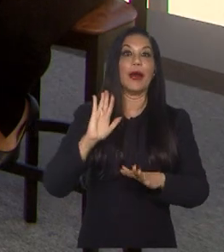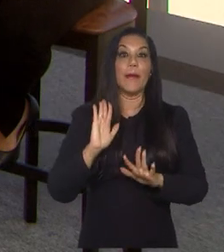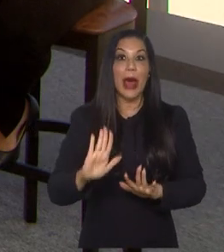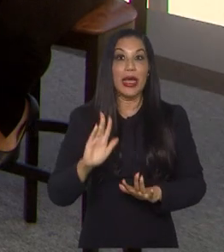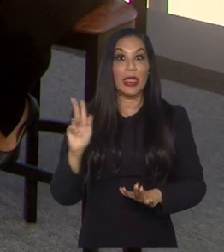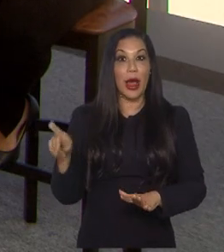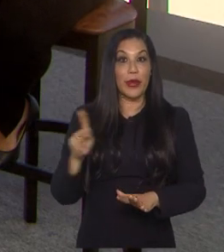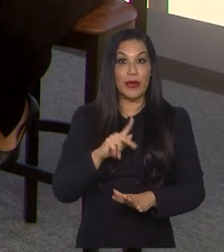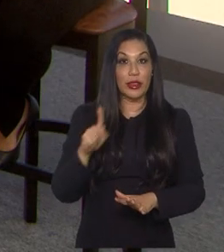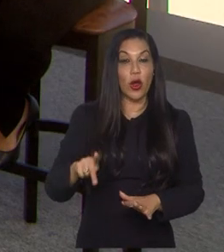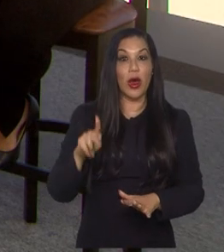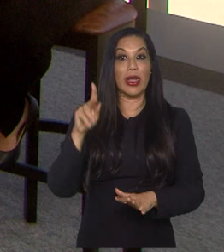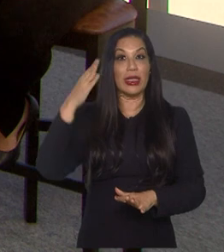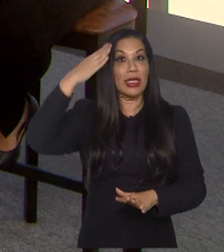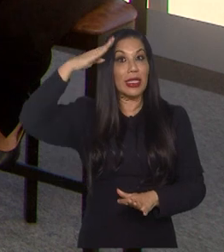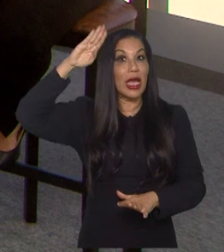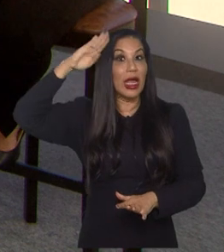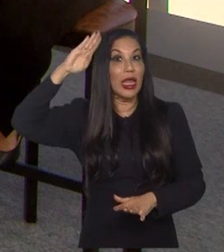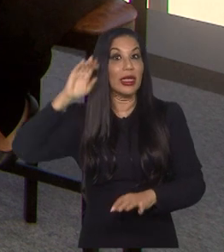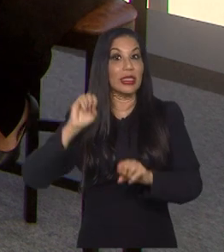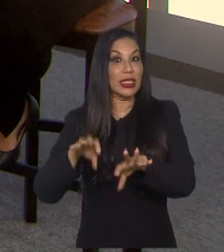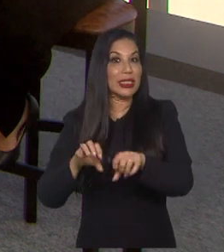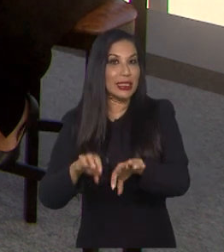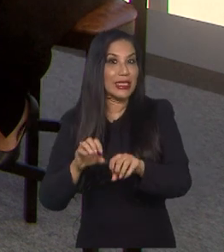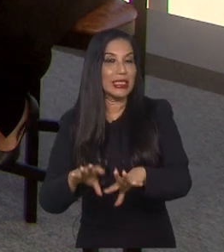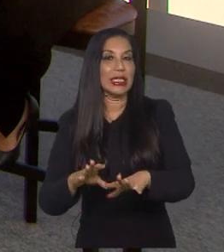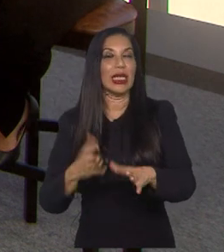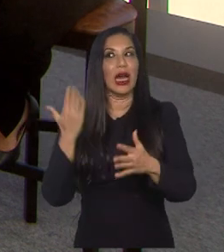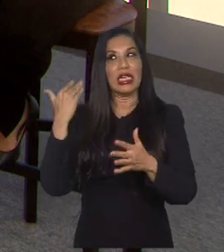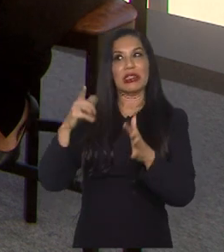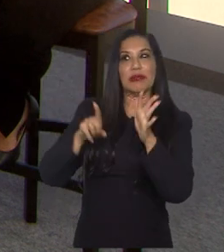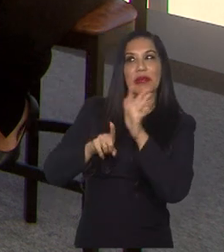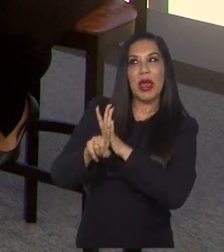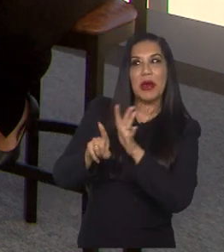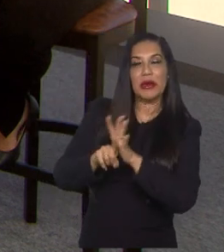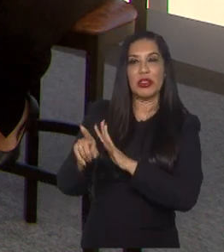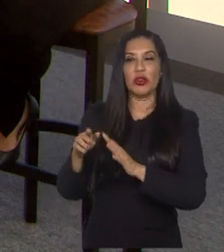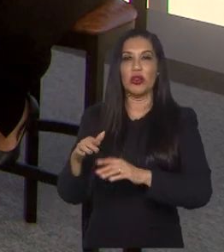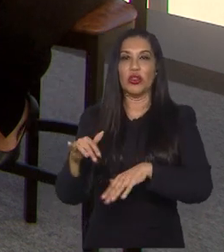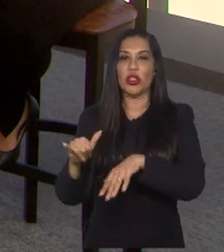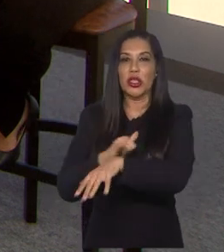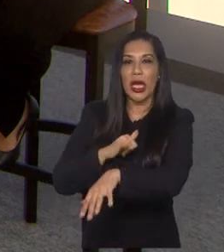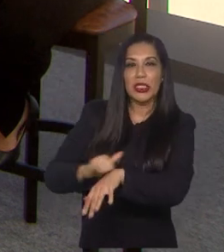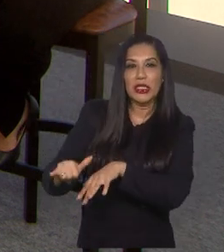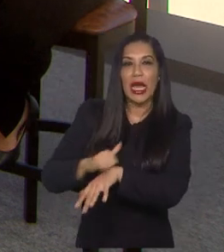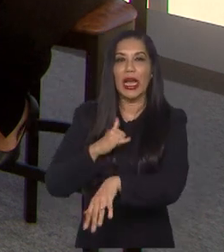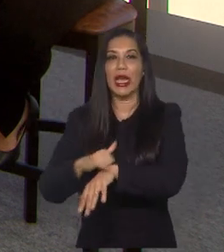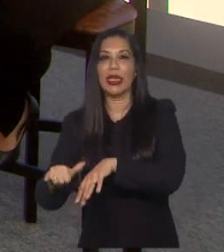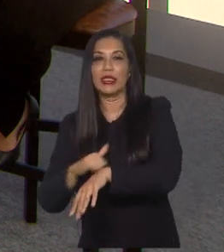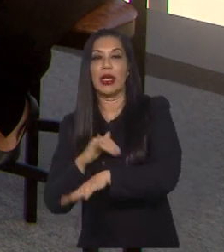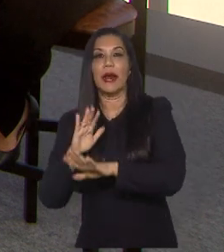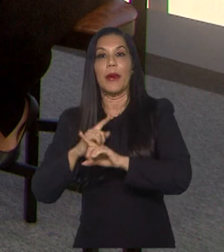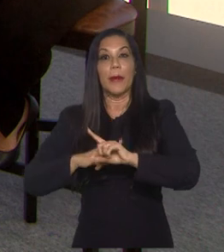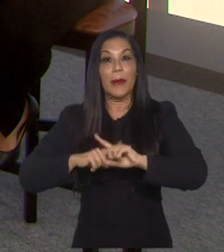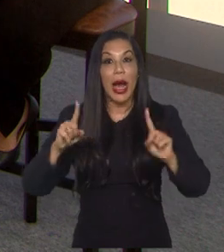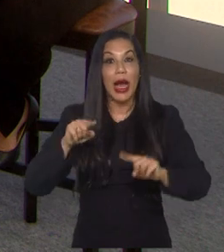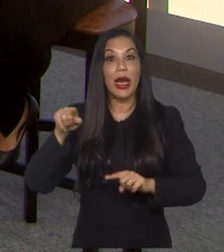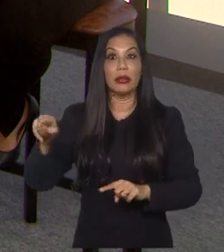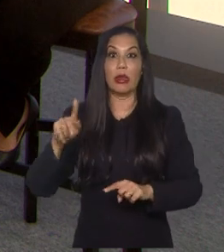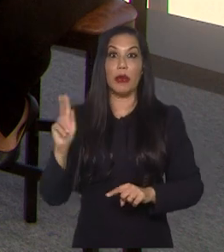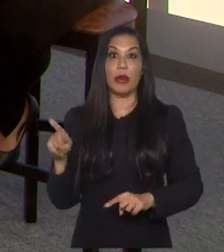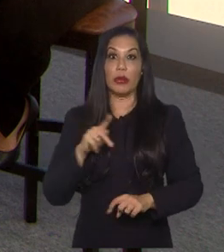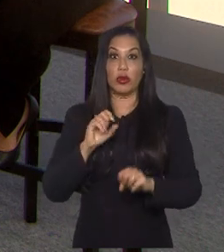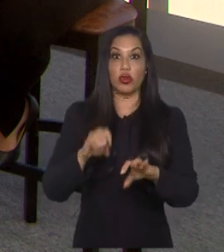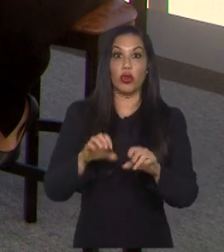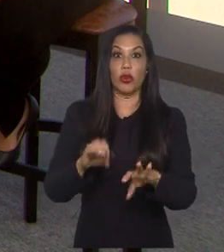a treinadora da Irlanda, ela foi até um pouco contestada pela forma de jogar. recuada, Mas é uma treinadora